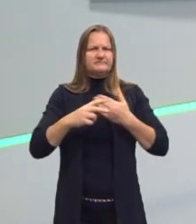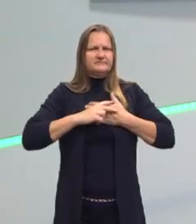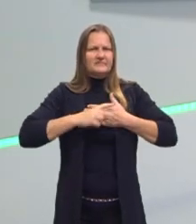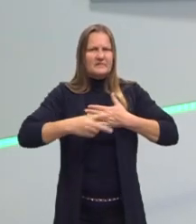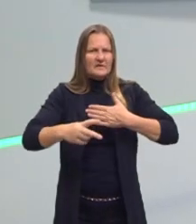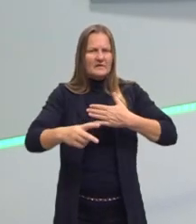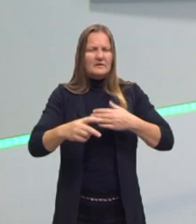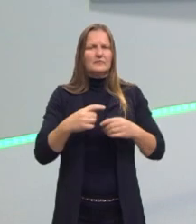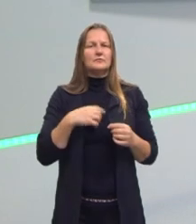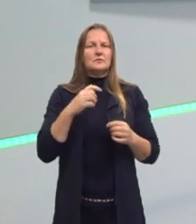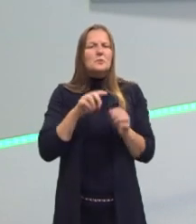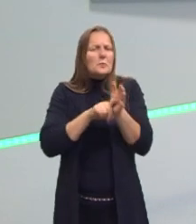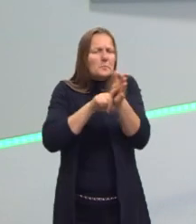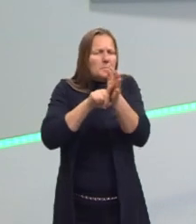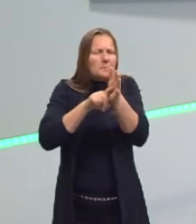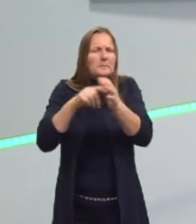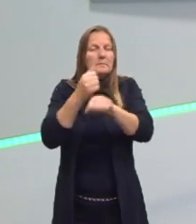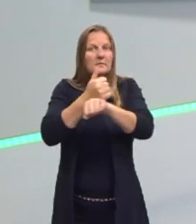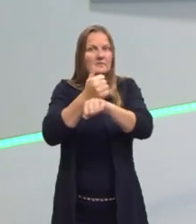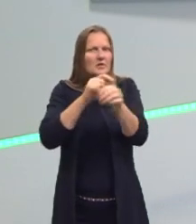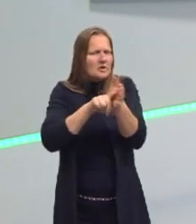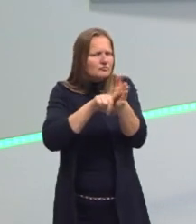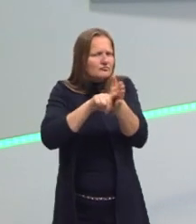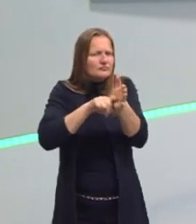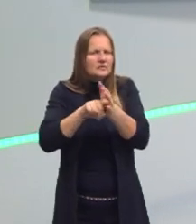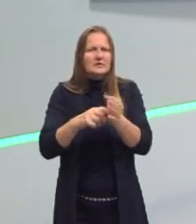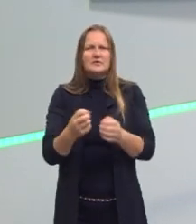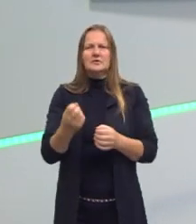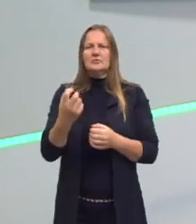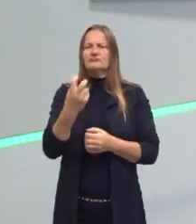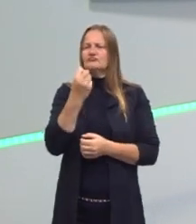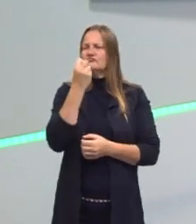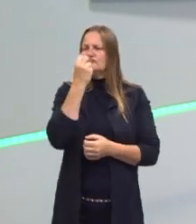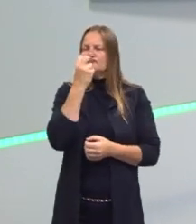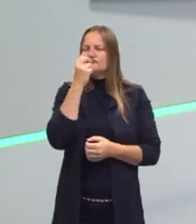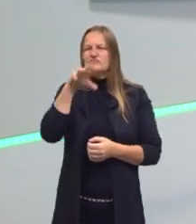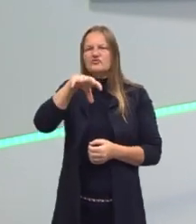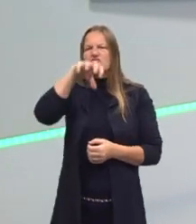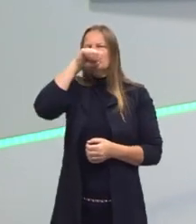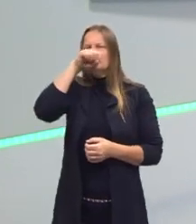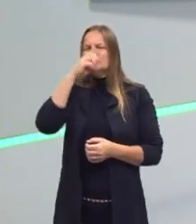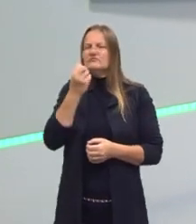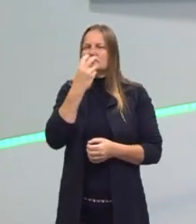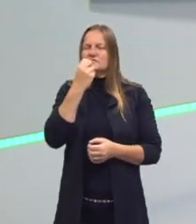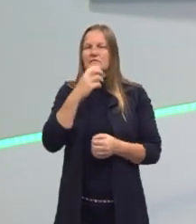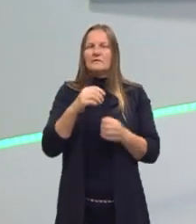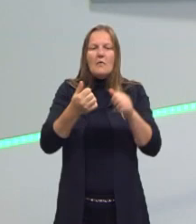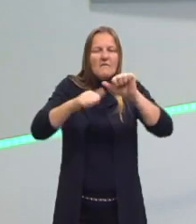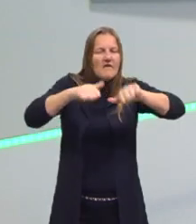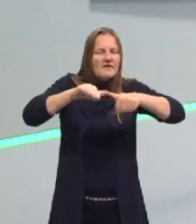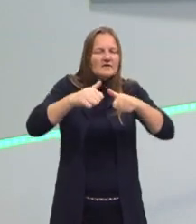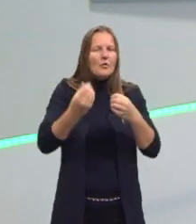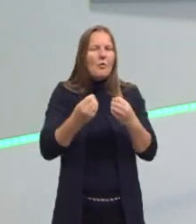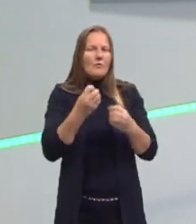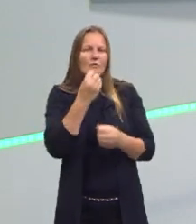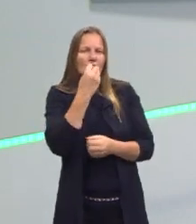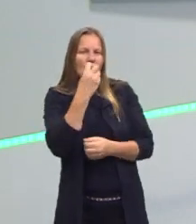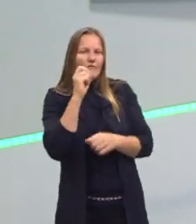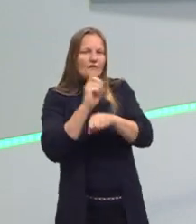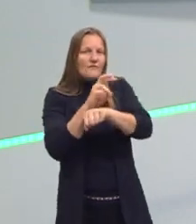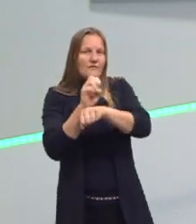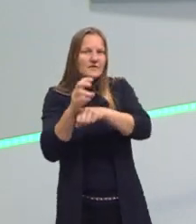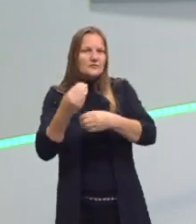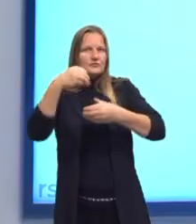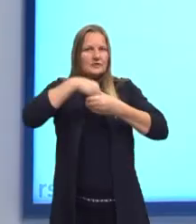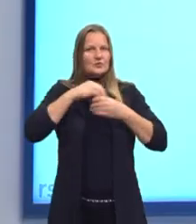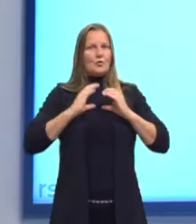especialistas. Então, eles injetam os vírus e isolam as pessoas para avaliar como o vírus reagiu no corpo delas.